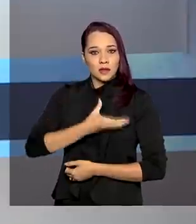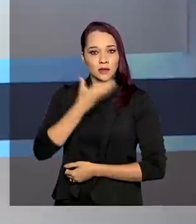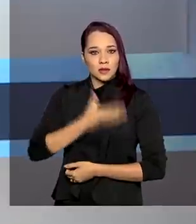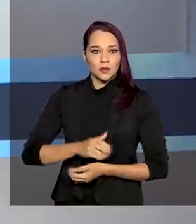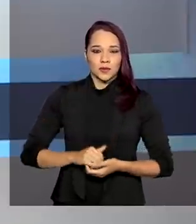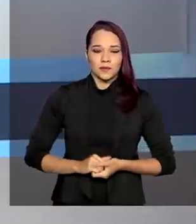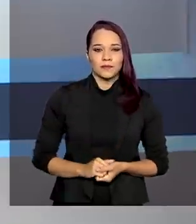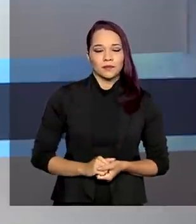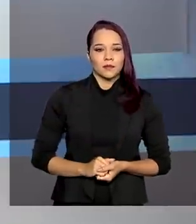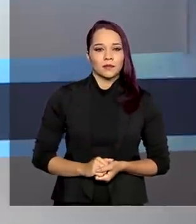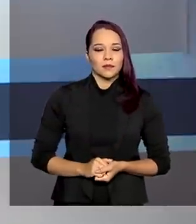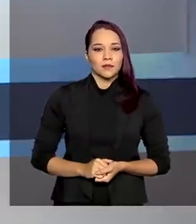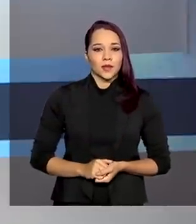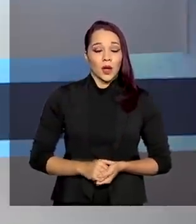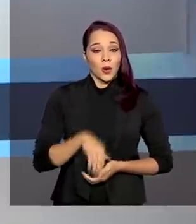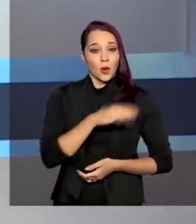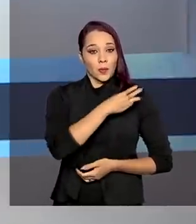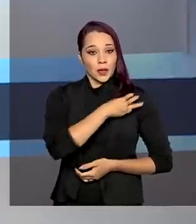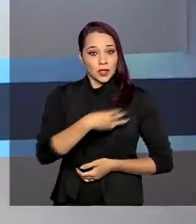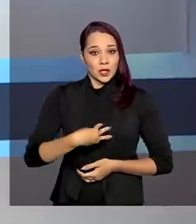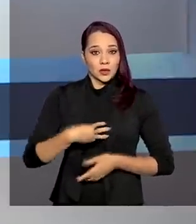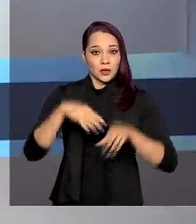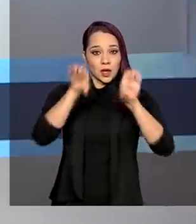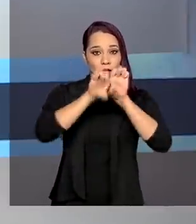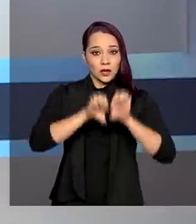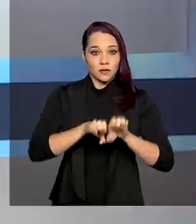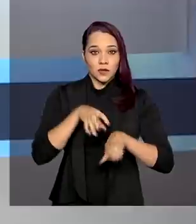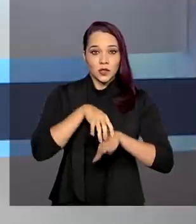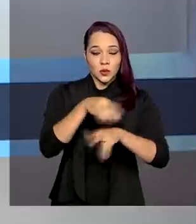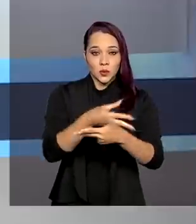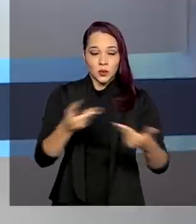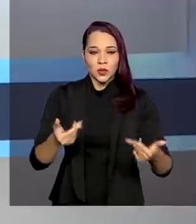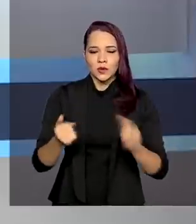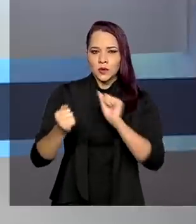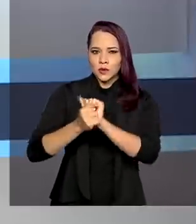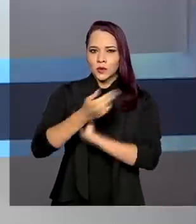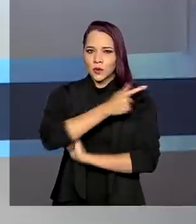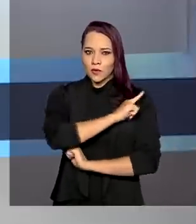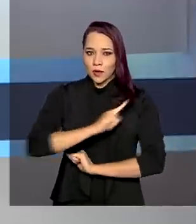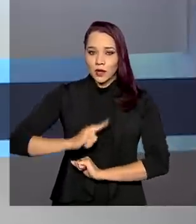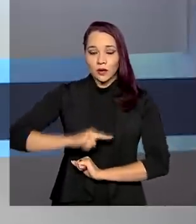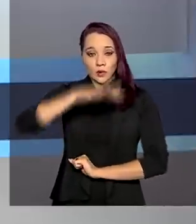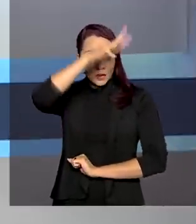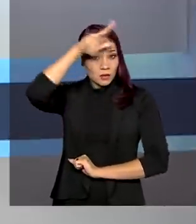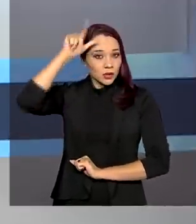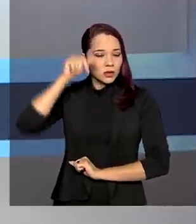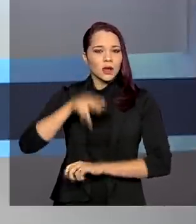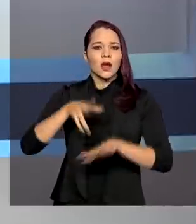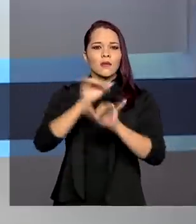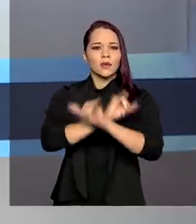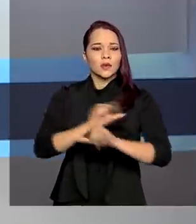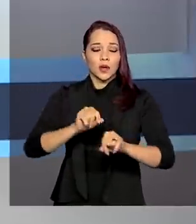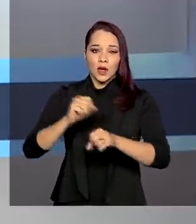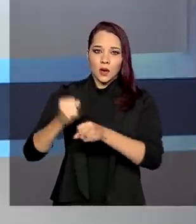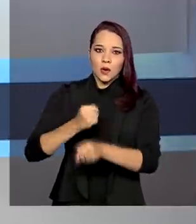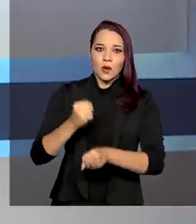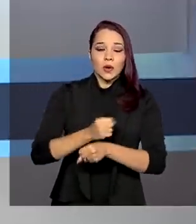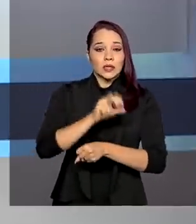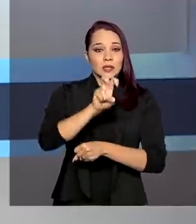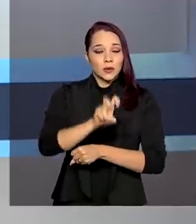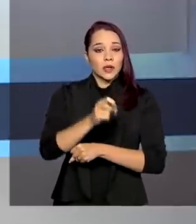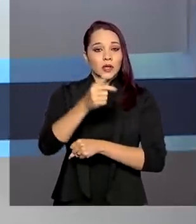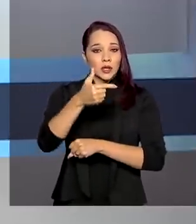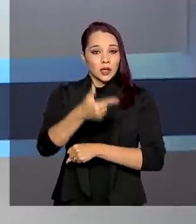O ministro da Infraestrutura esteve com o governador do Amazonas, Wilson Lima, e anunciou a reconstrução de 52